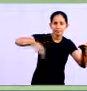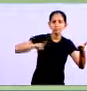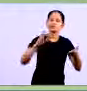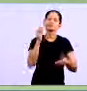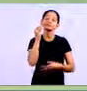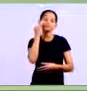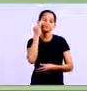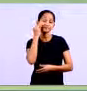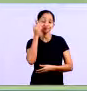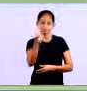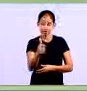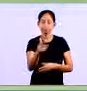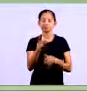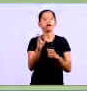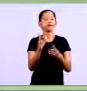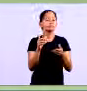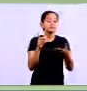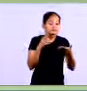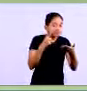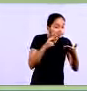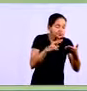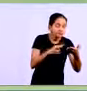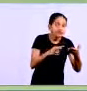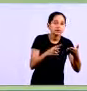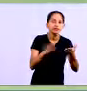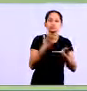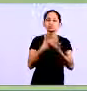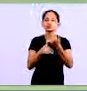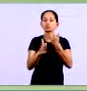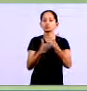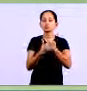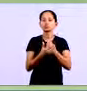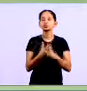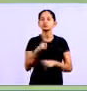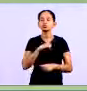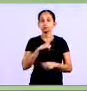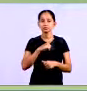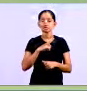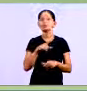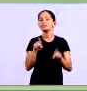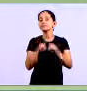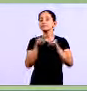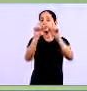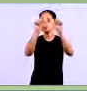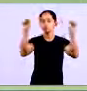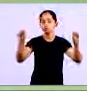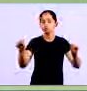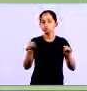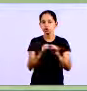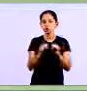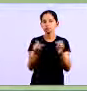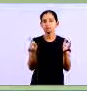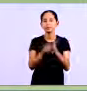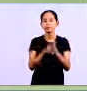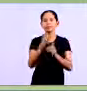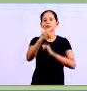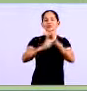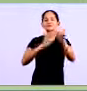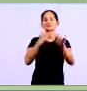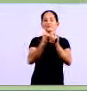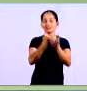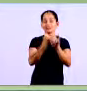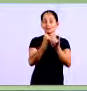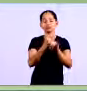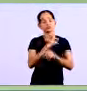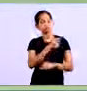esse processo se tornar melhor já existem vários softwa eu coloquei a sua observação aqui para isso que fazem a conciliação bancária o que ele faz aqu